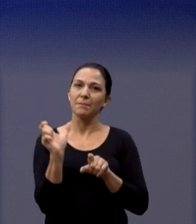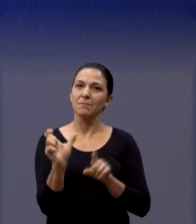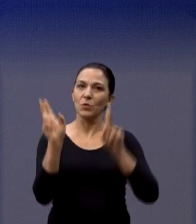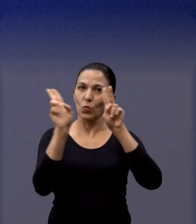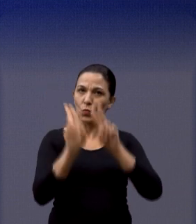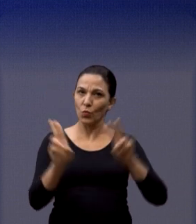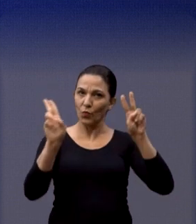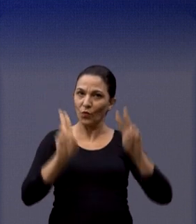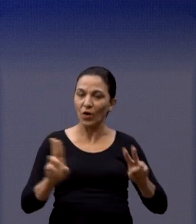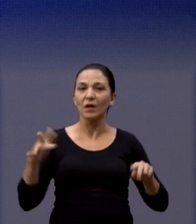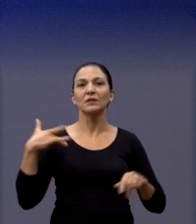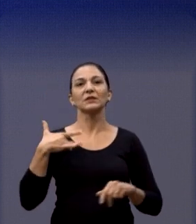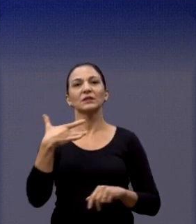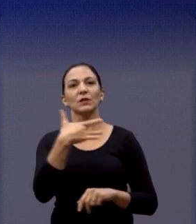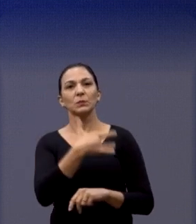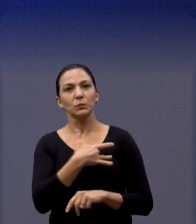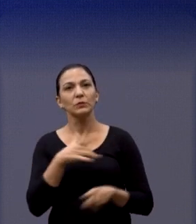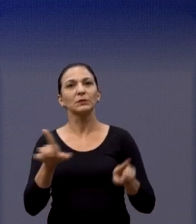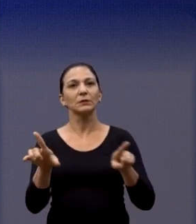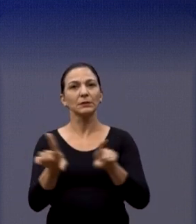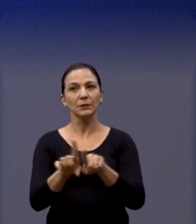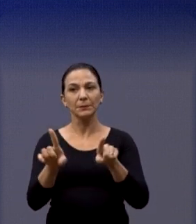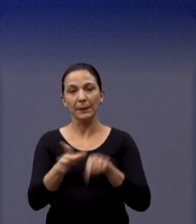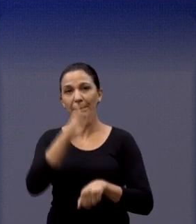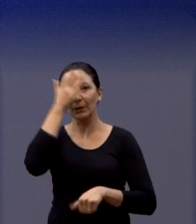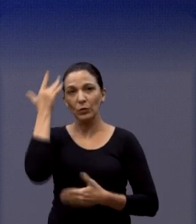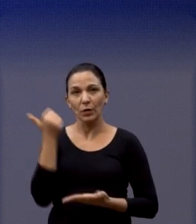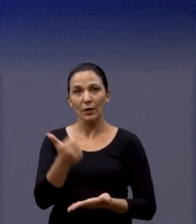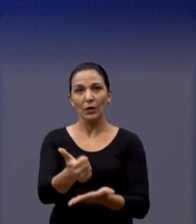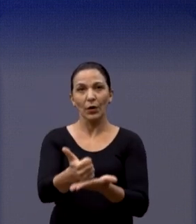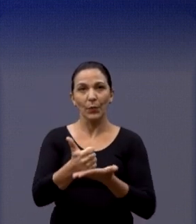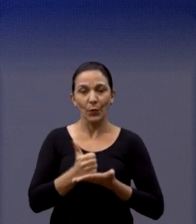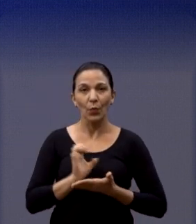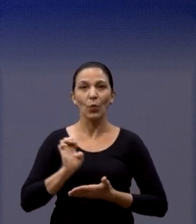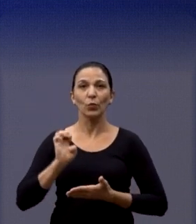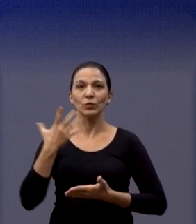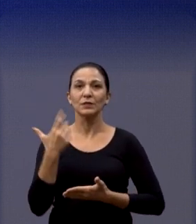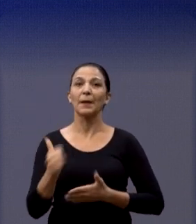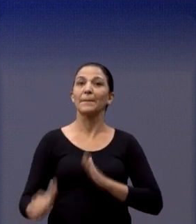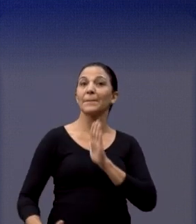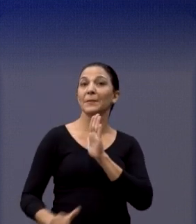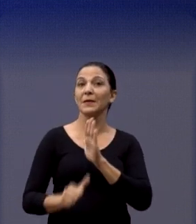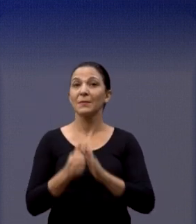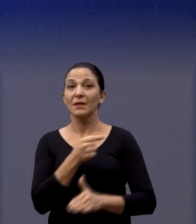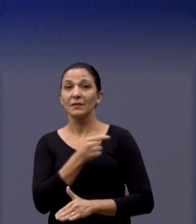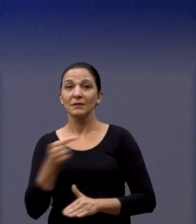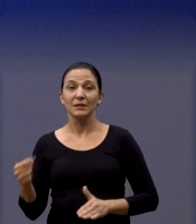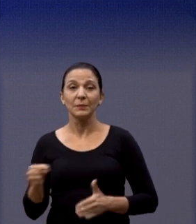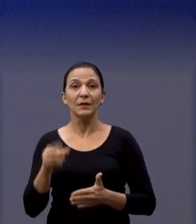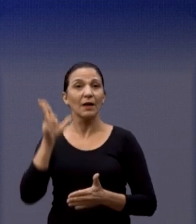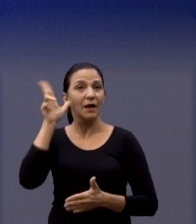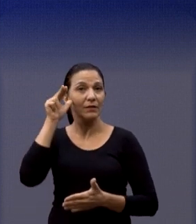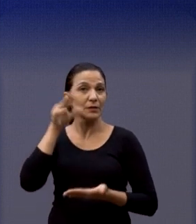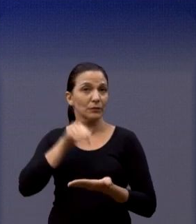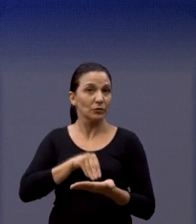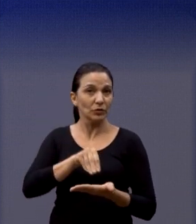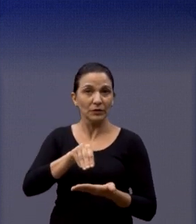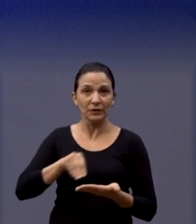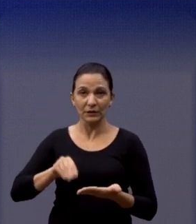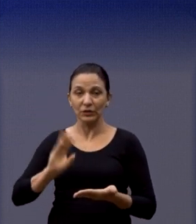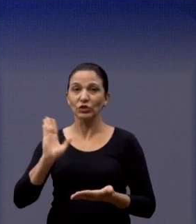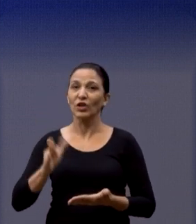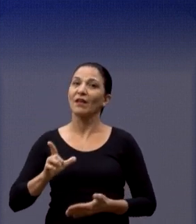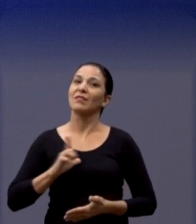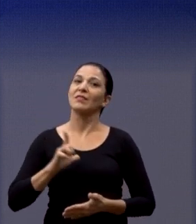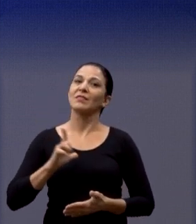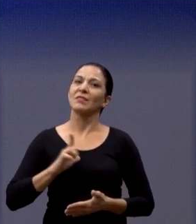Prefeitura de Araraquara, e todo mundo que está contribuindo para que aconteça a primeira semana do xadrez, ela já acontece de uma